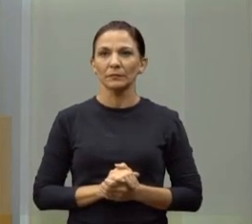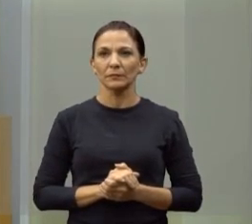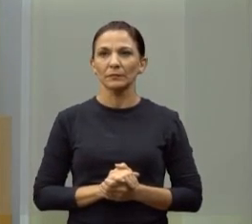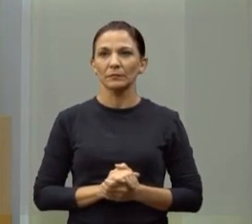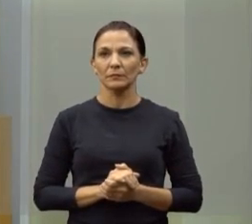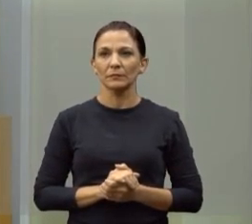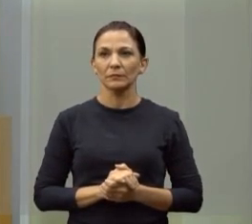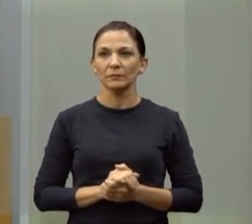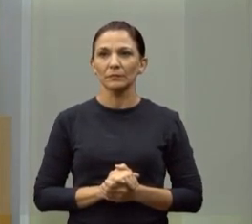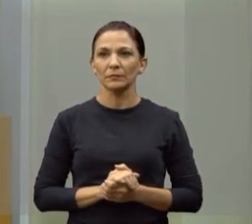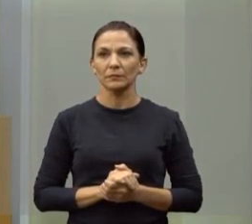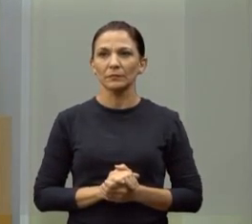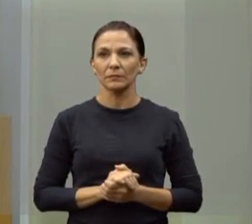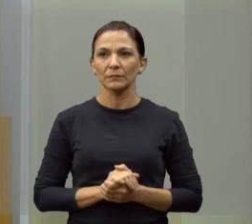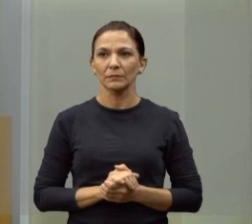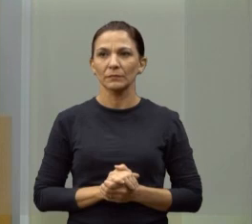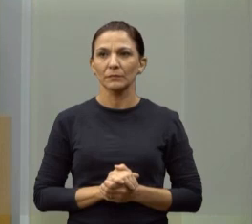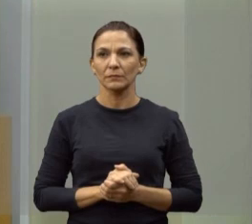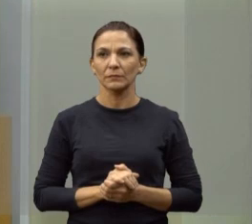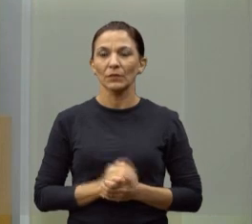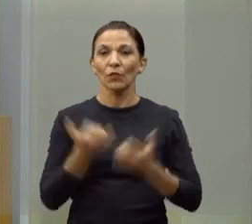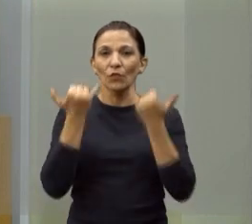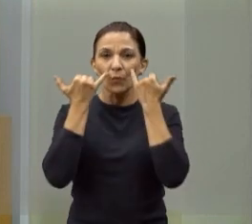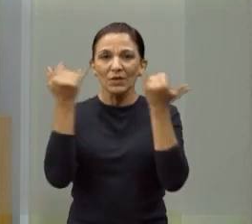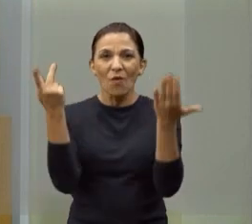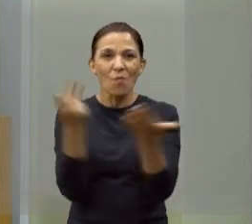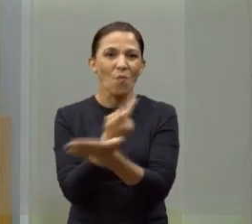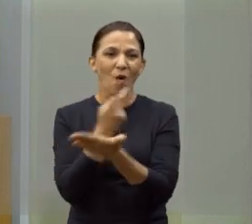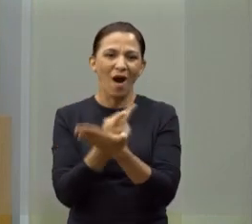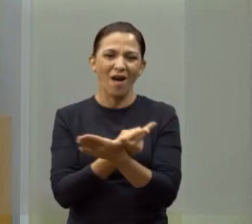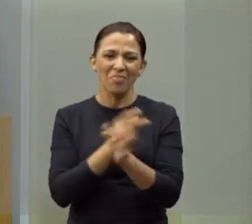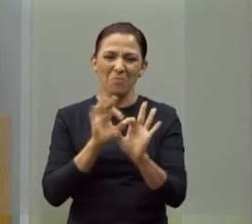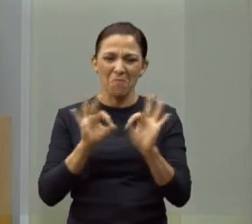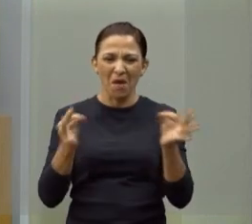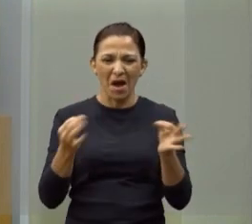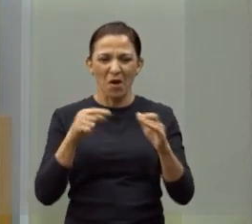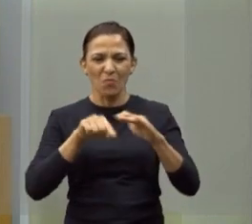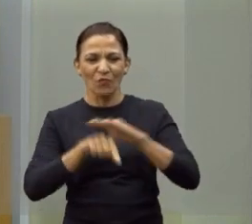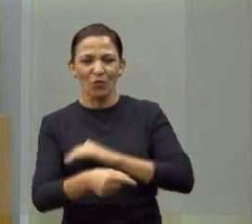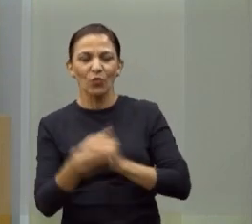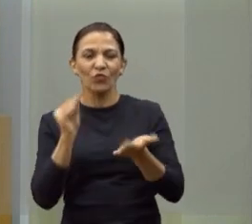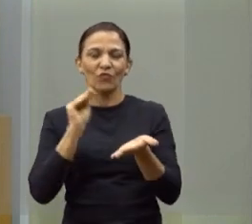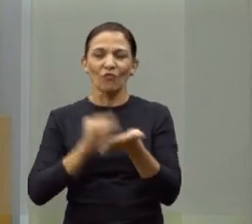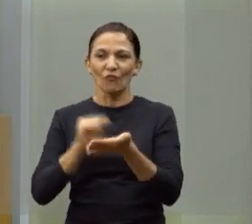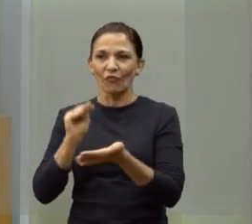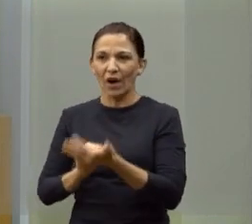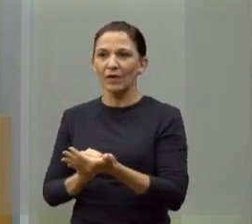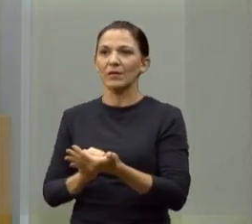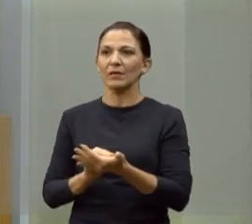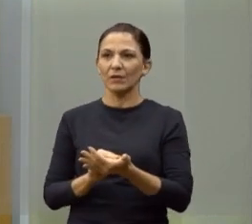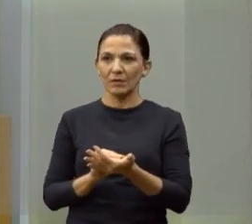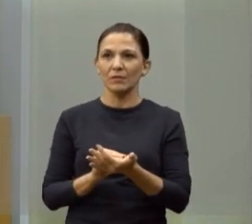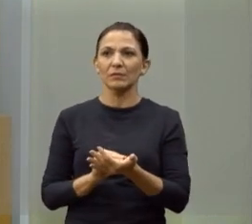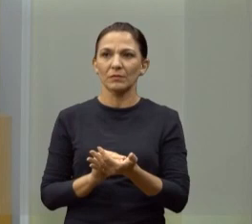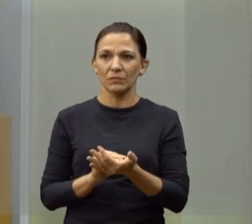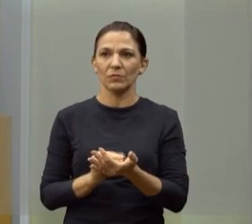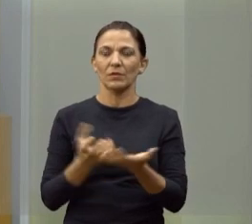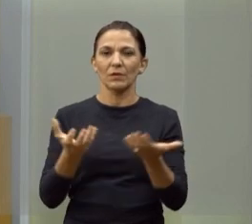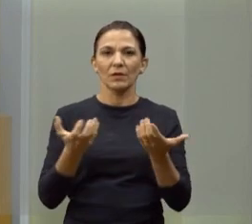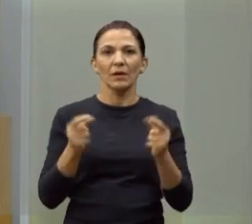quanto é crítico a superficialidade. E, trabalhando nessa questão da superficialidade, eu quero também fazer uma